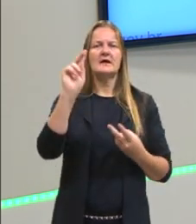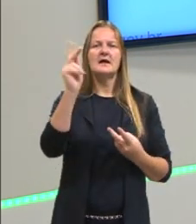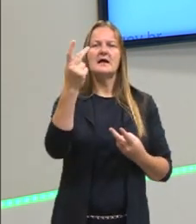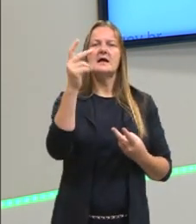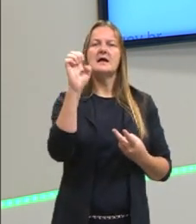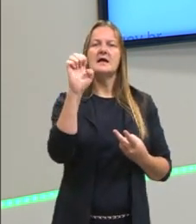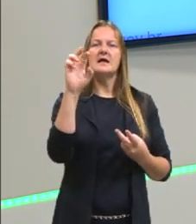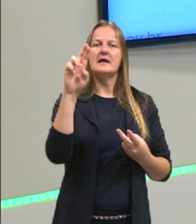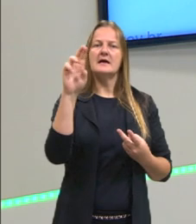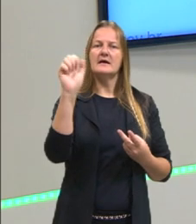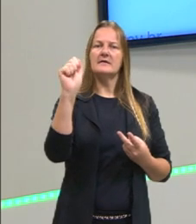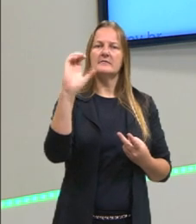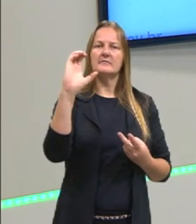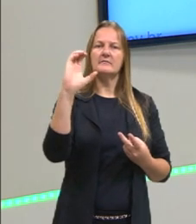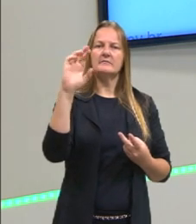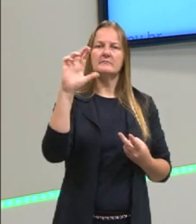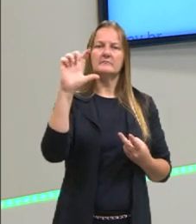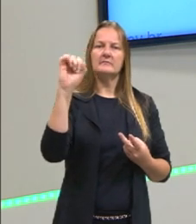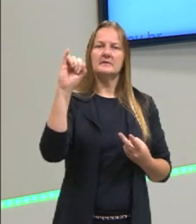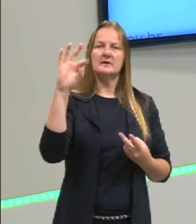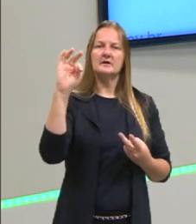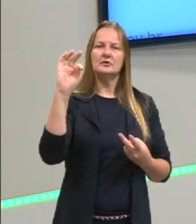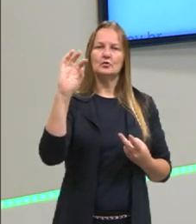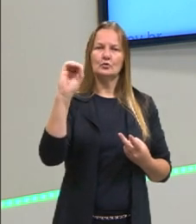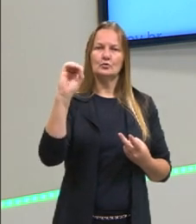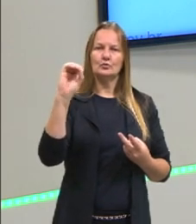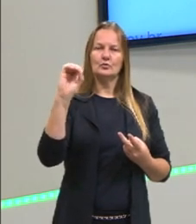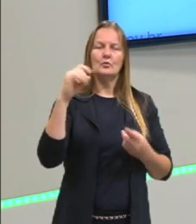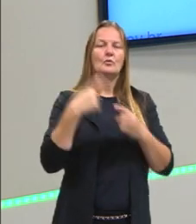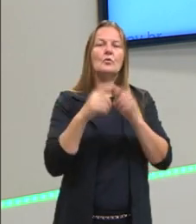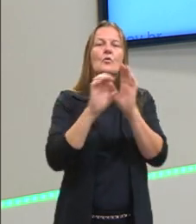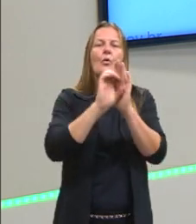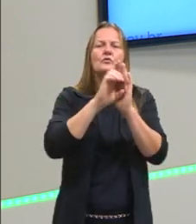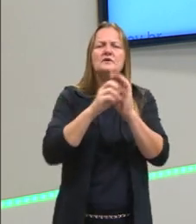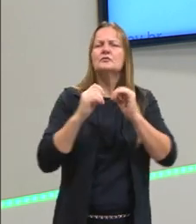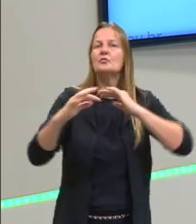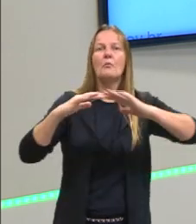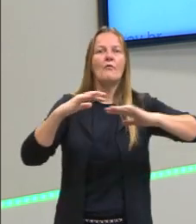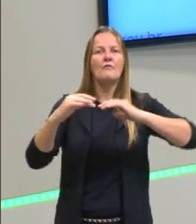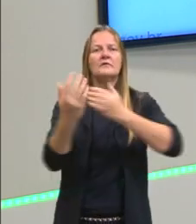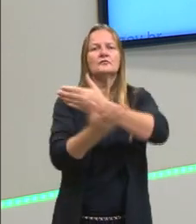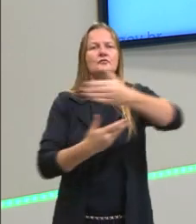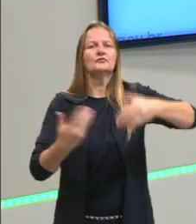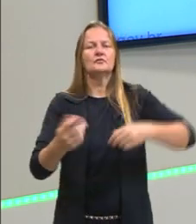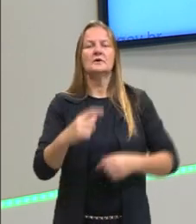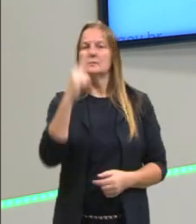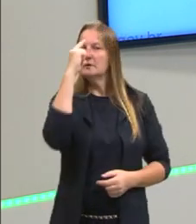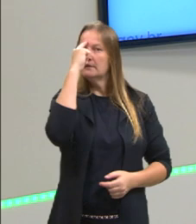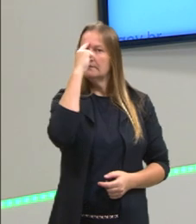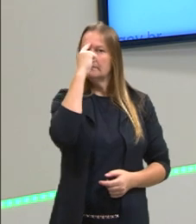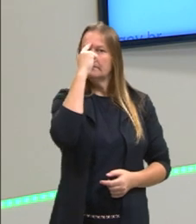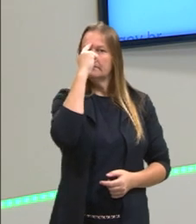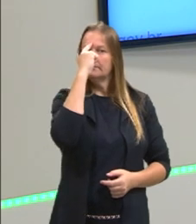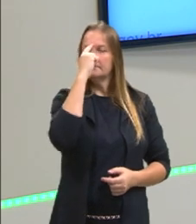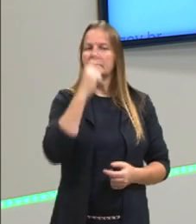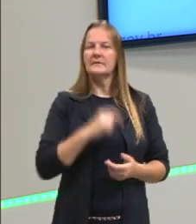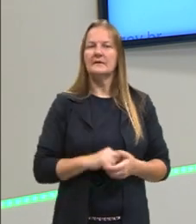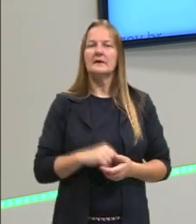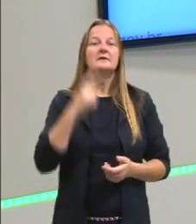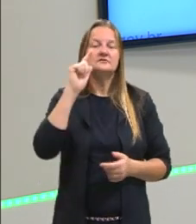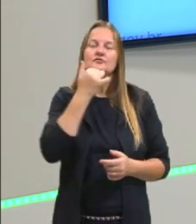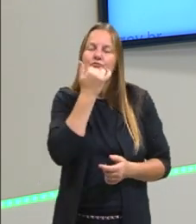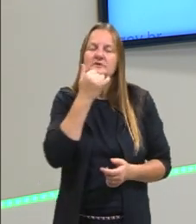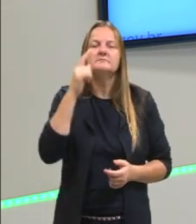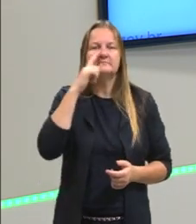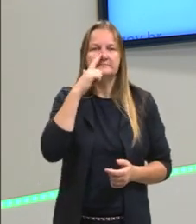o Heráclito dizia? Que tudo flui, é um constante movimento. E Parmênides, Parmênides vai dizer que nós